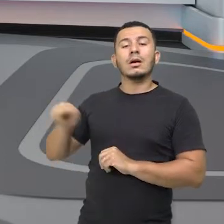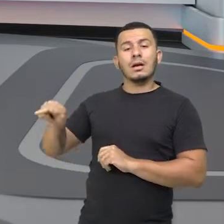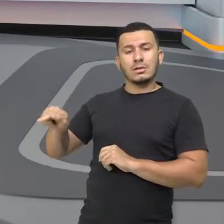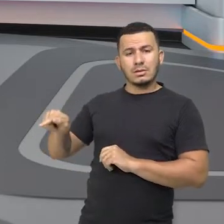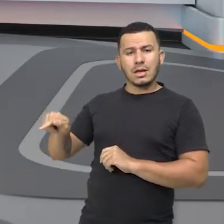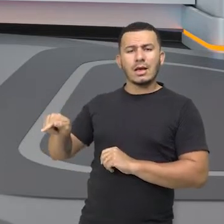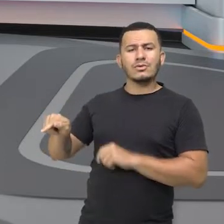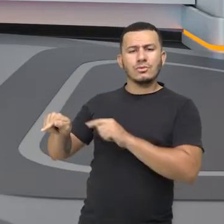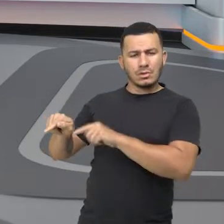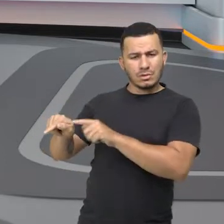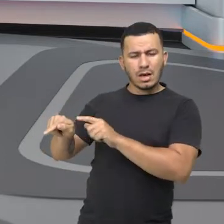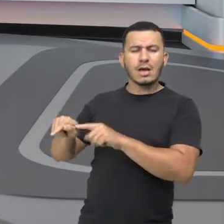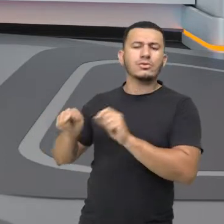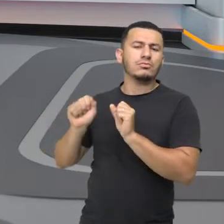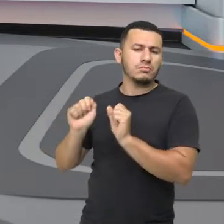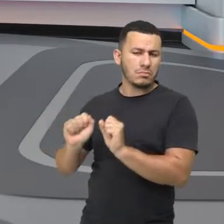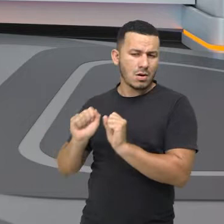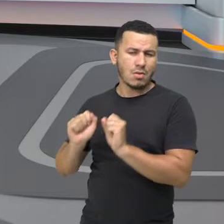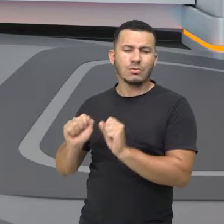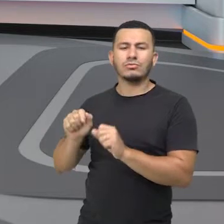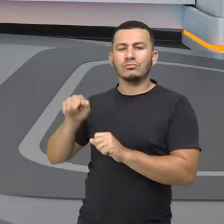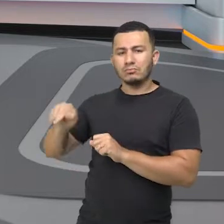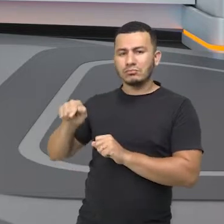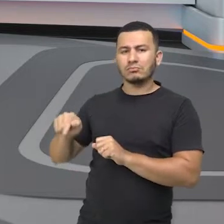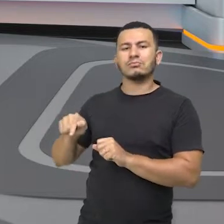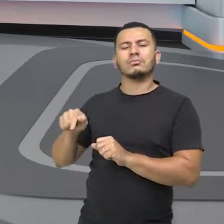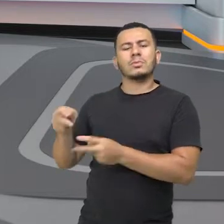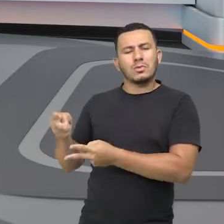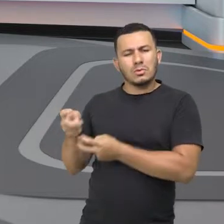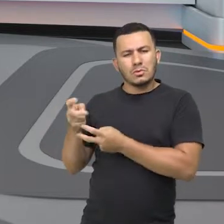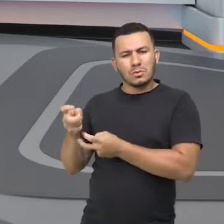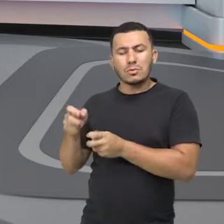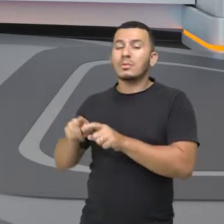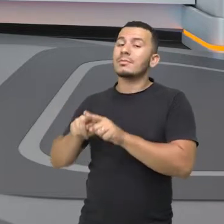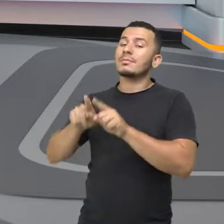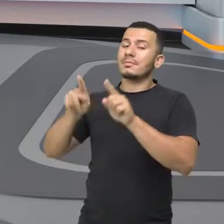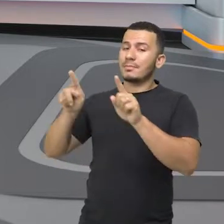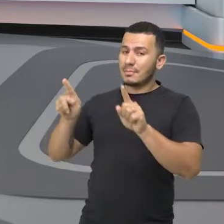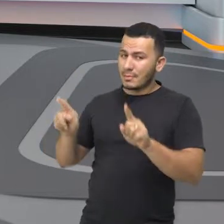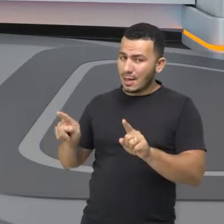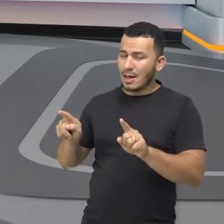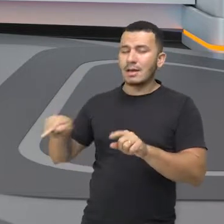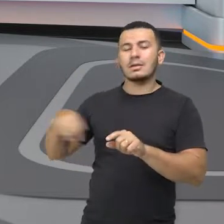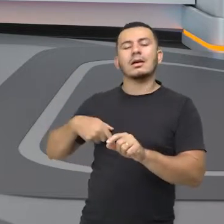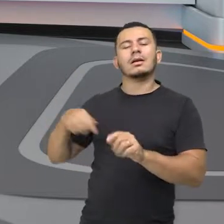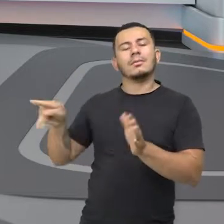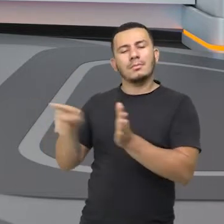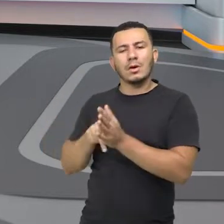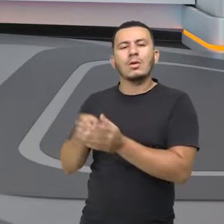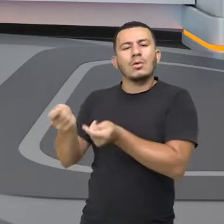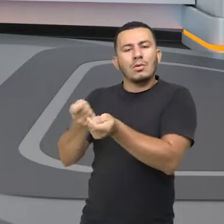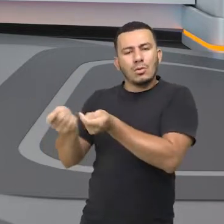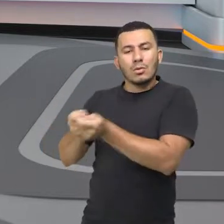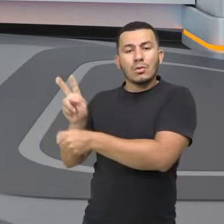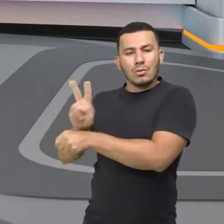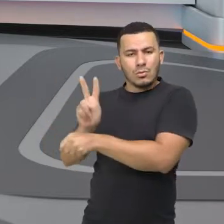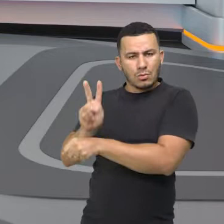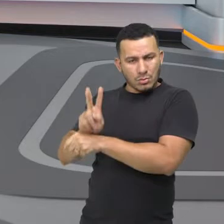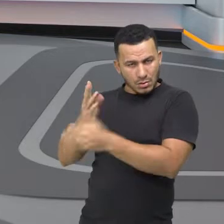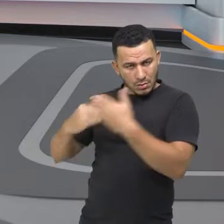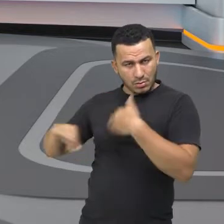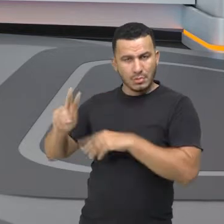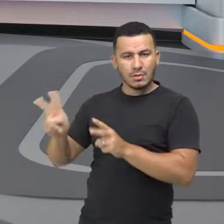sete, desculpa. As sete aqui ao meu lado vão ter, de alguma forma, a exploração de seu recurso voltada para a preservação